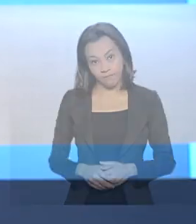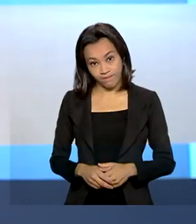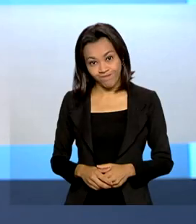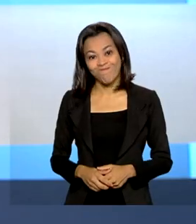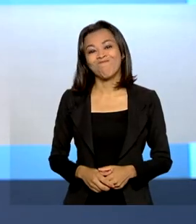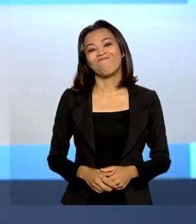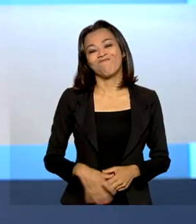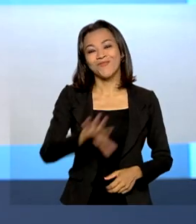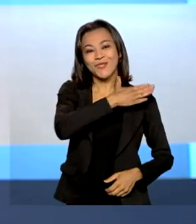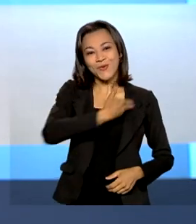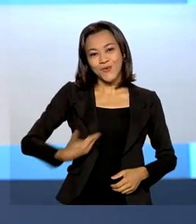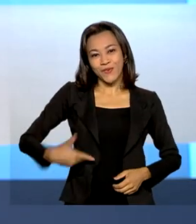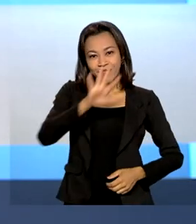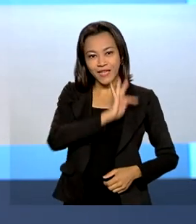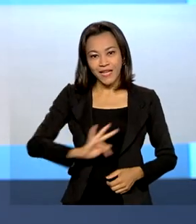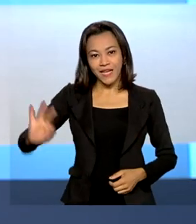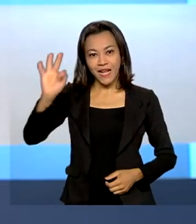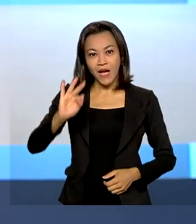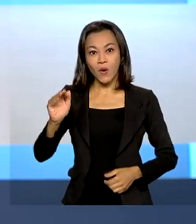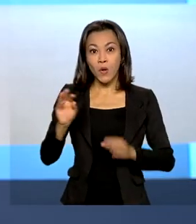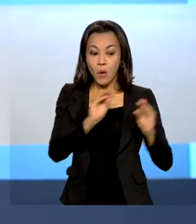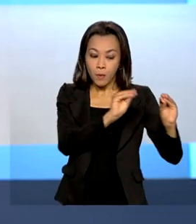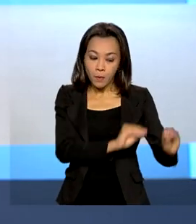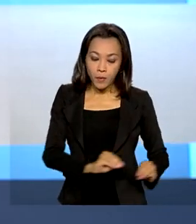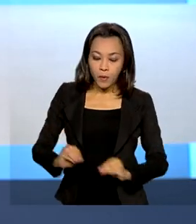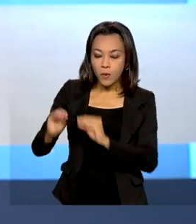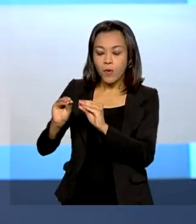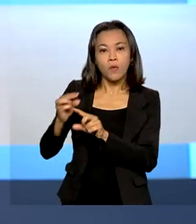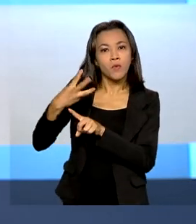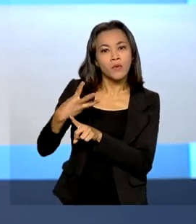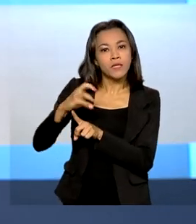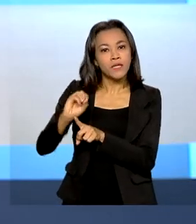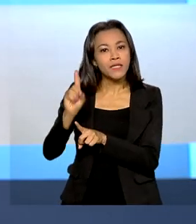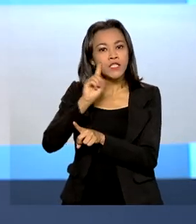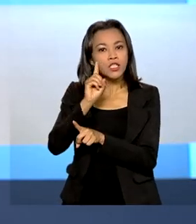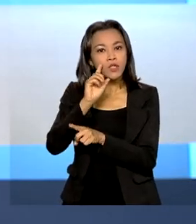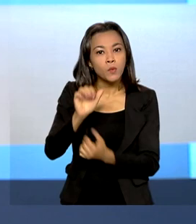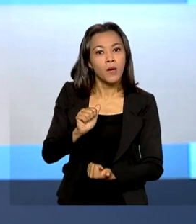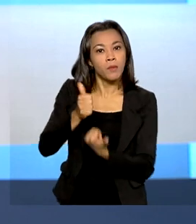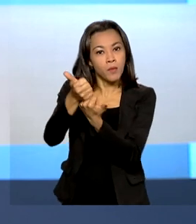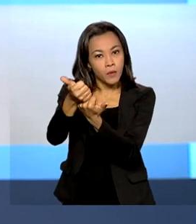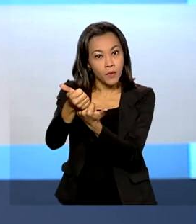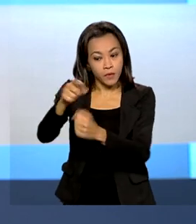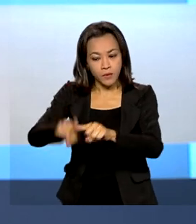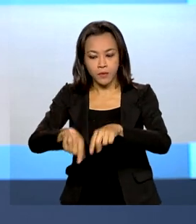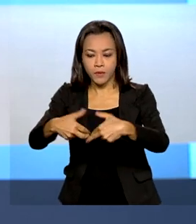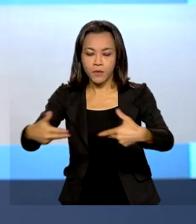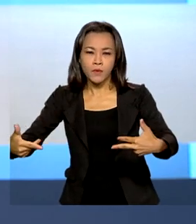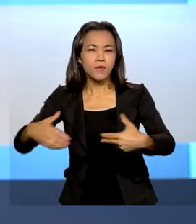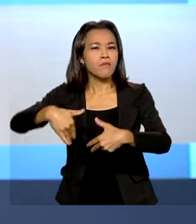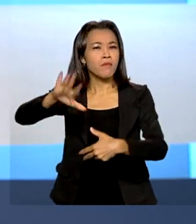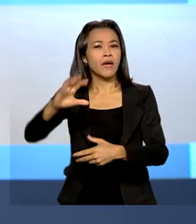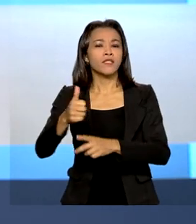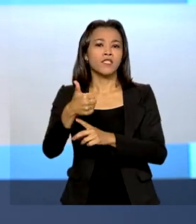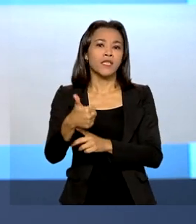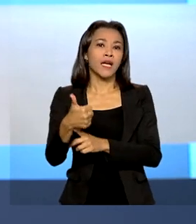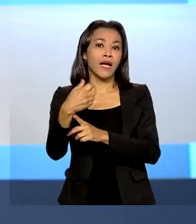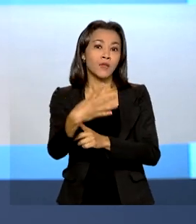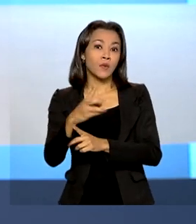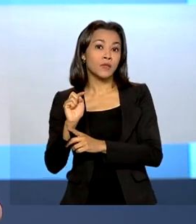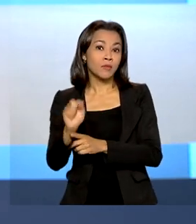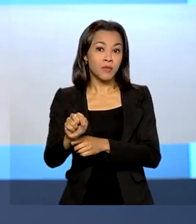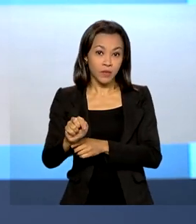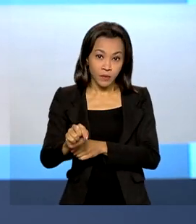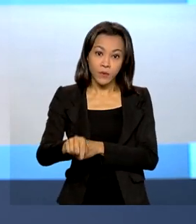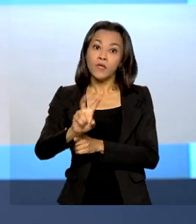E o governo federal prorrogou por 30 dias a ajuda de custo para a manutenção de mais de 14.200 leitos de UTI